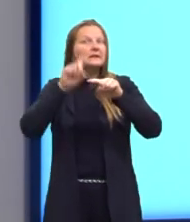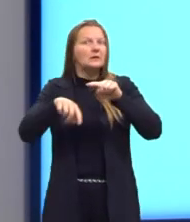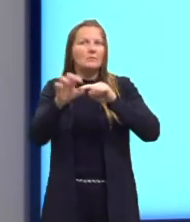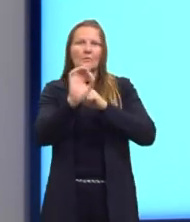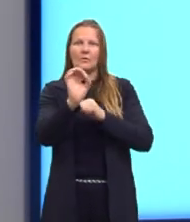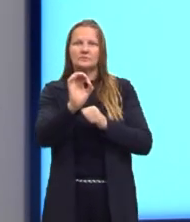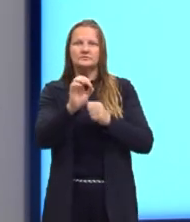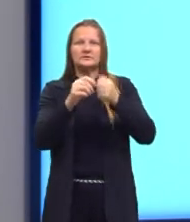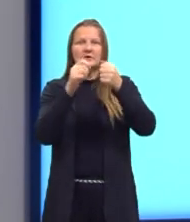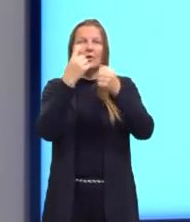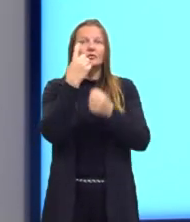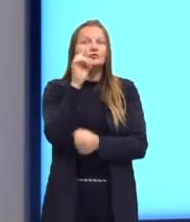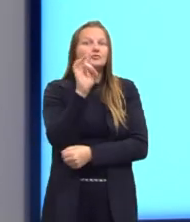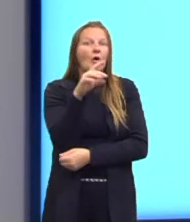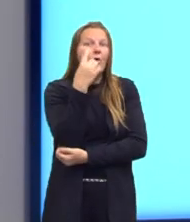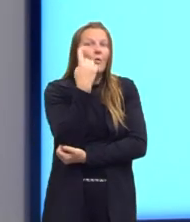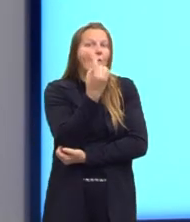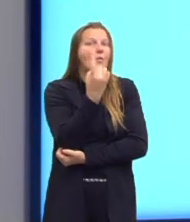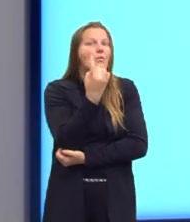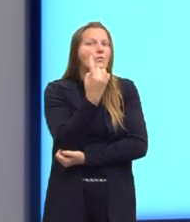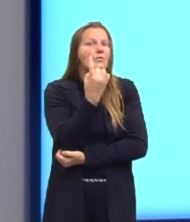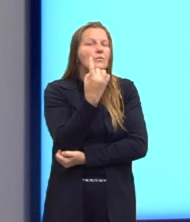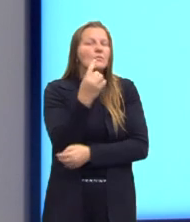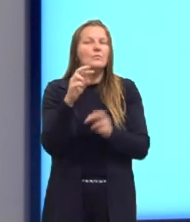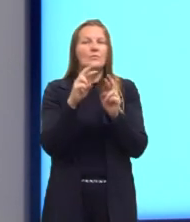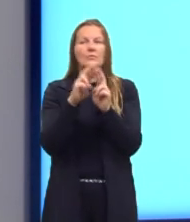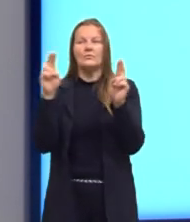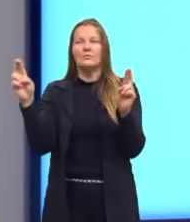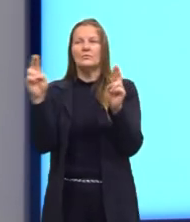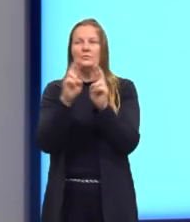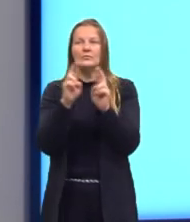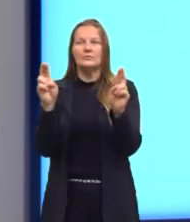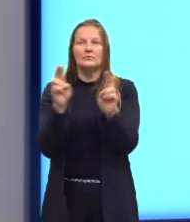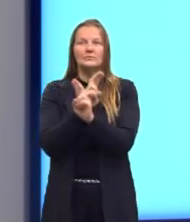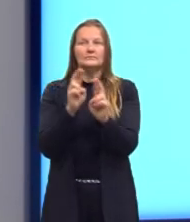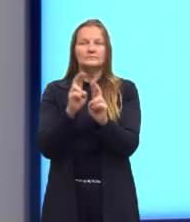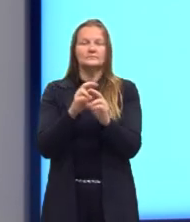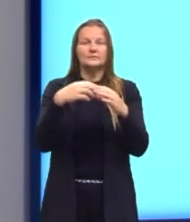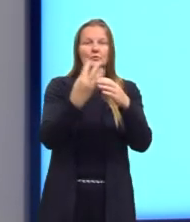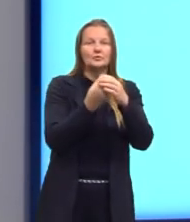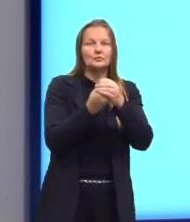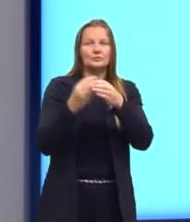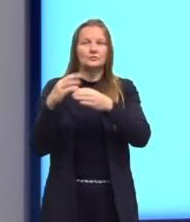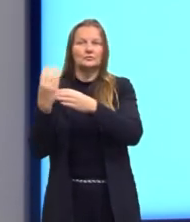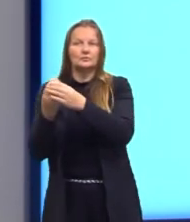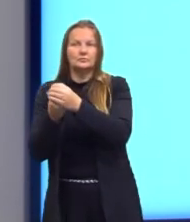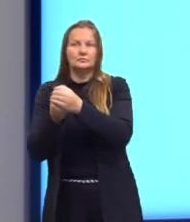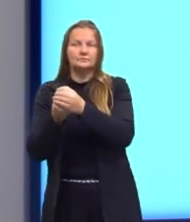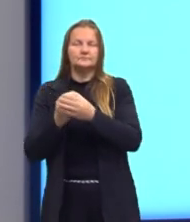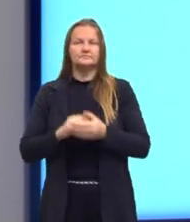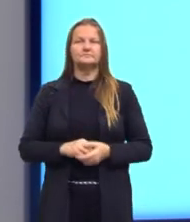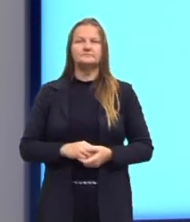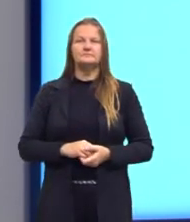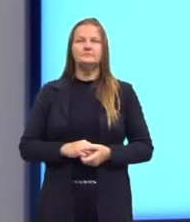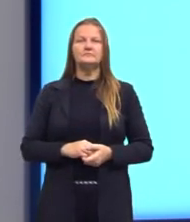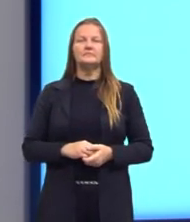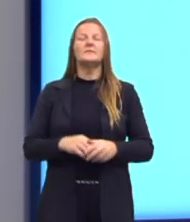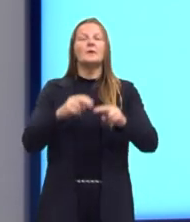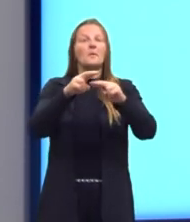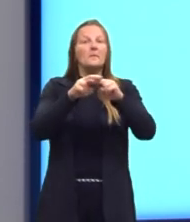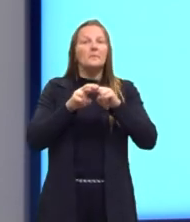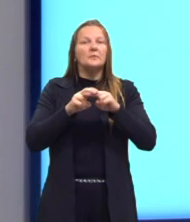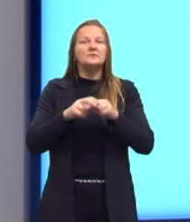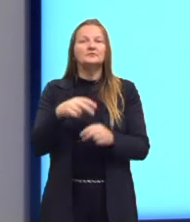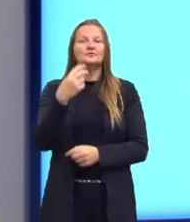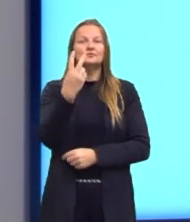elemento de A, nós podemos ter apenas um elemento correspondente no outro conjunto. Então, aqui a gente diria